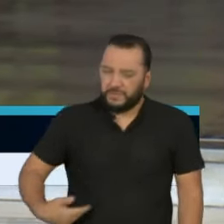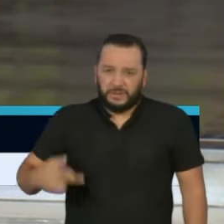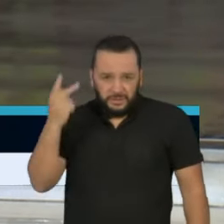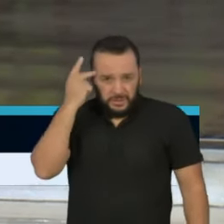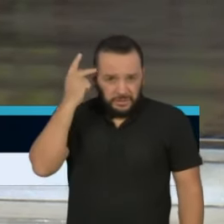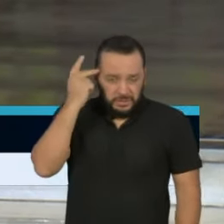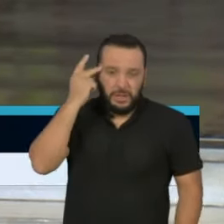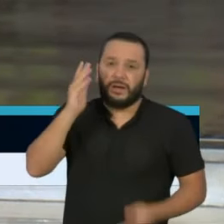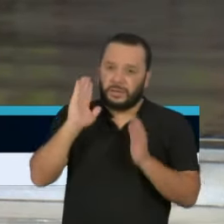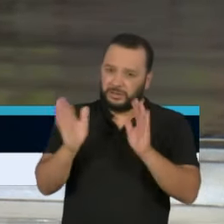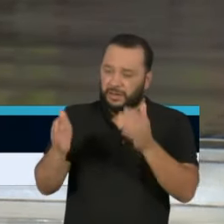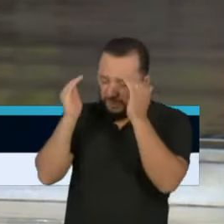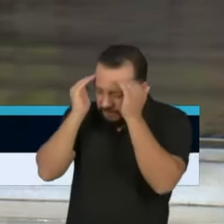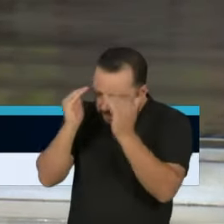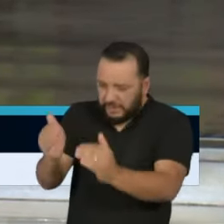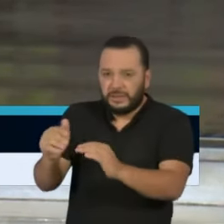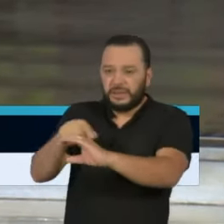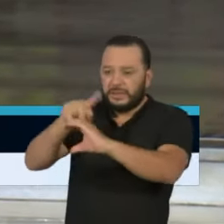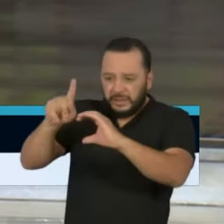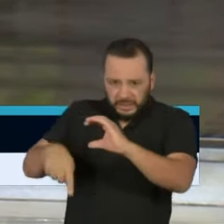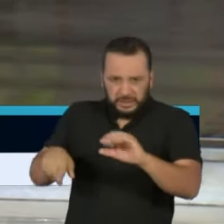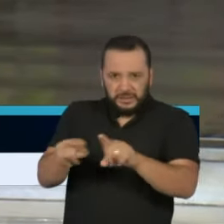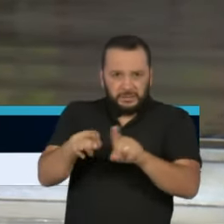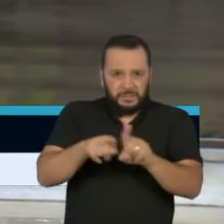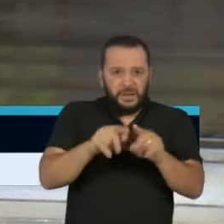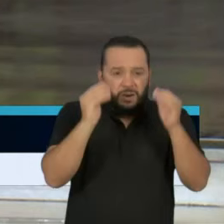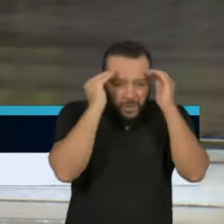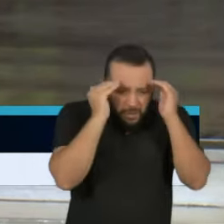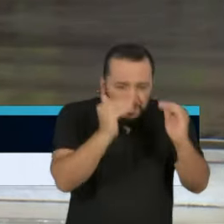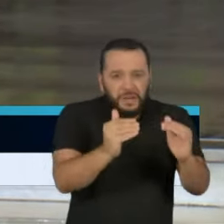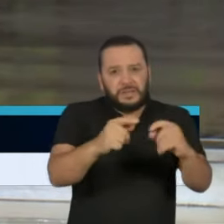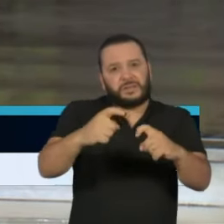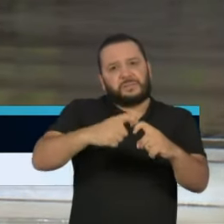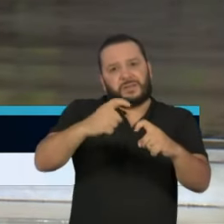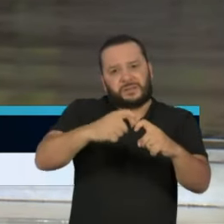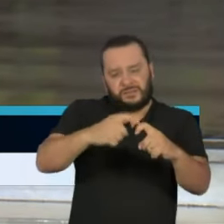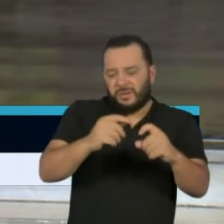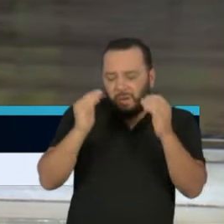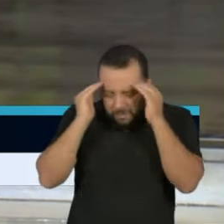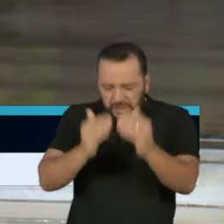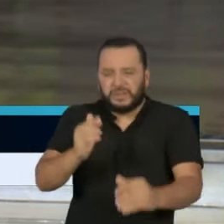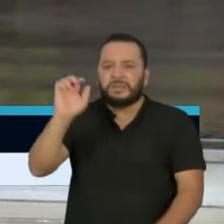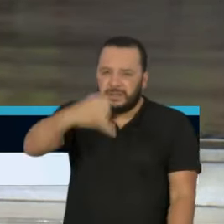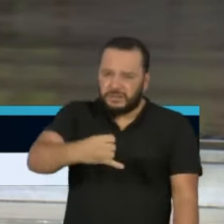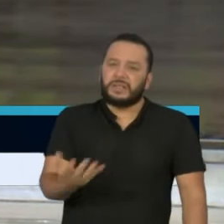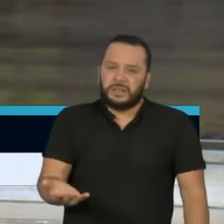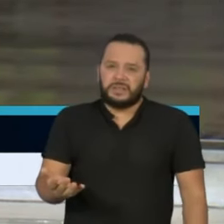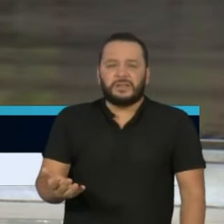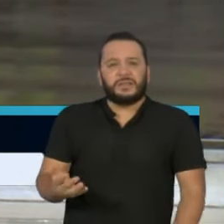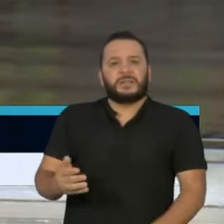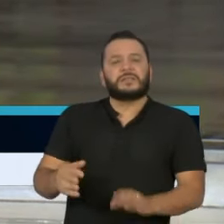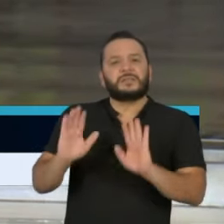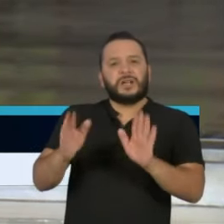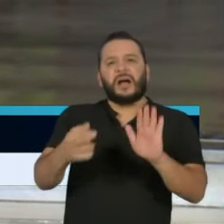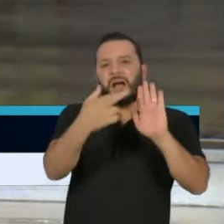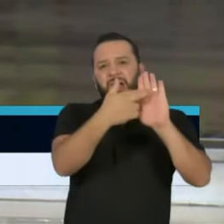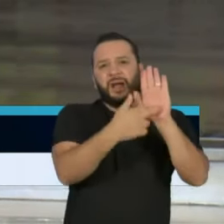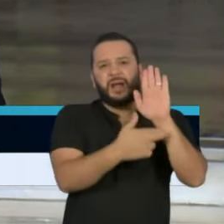com base na medicina e com um princípio que tem norteado a nós e a Prefeitura de São Paulo,